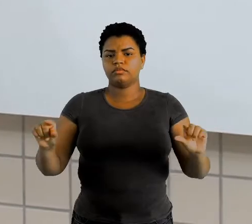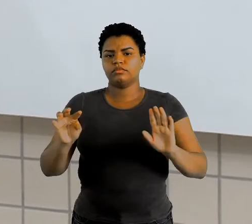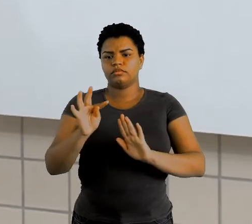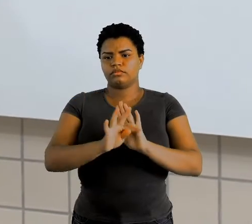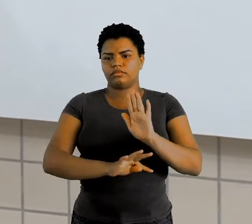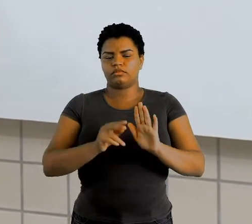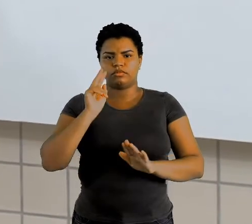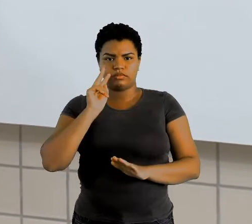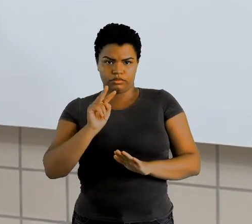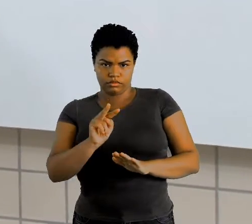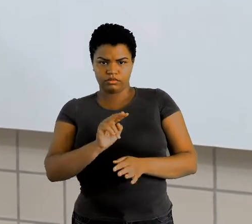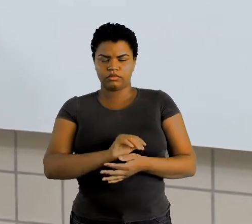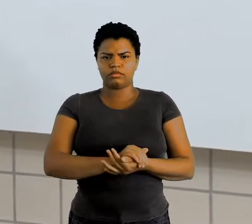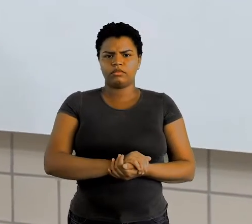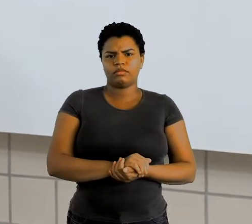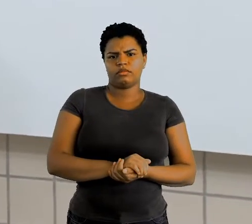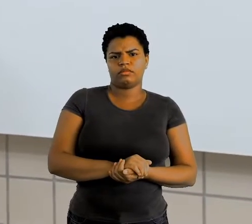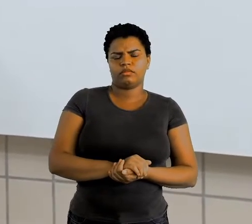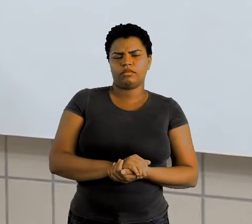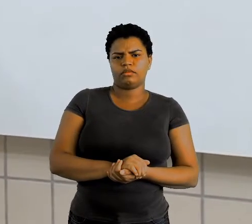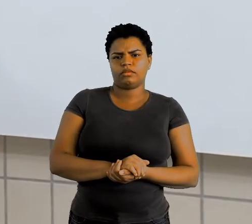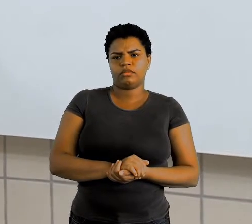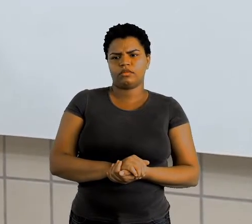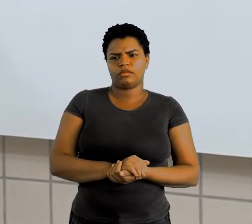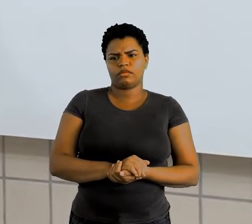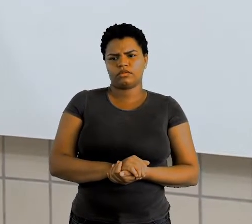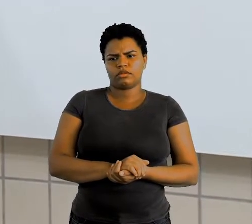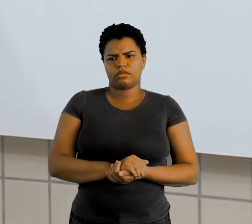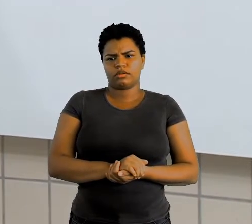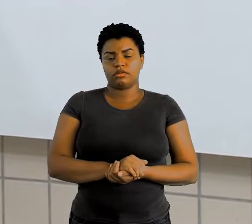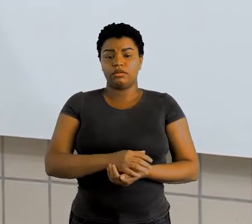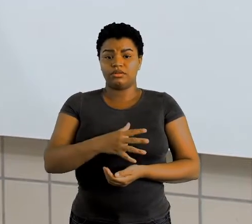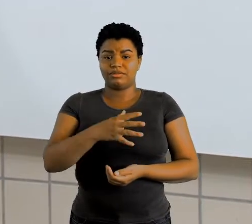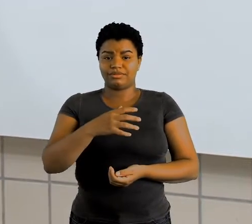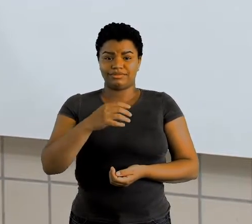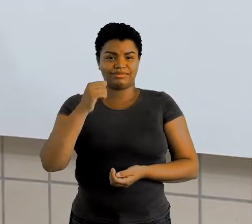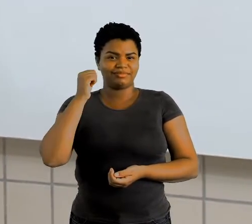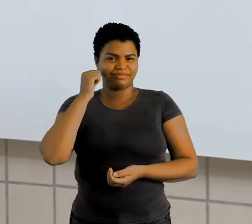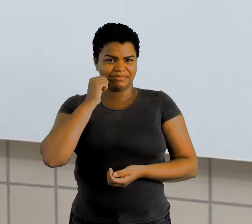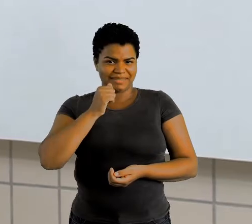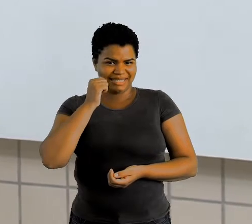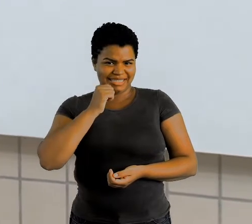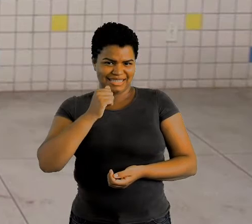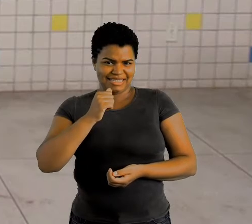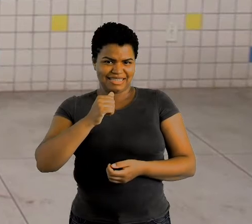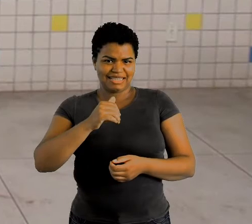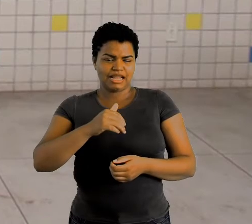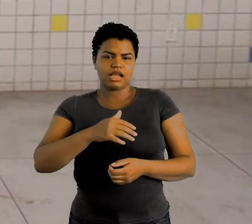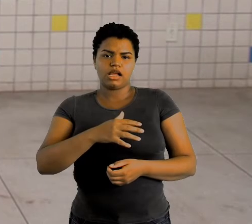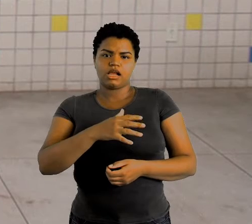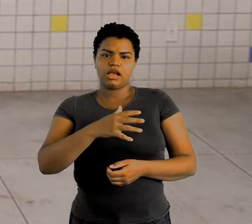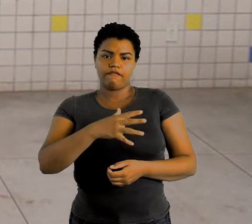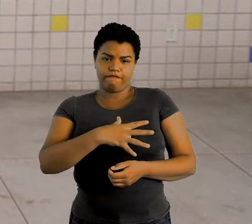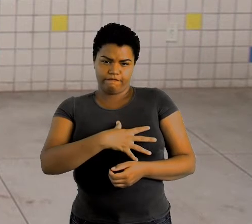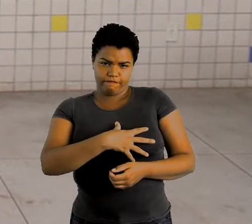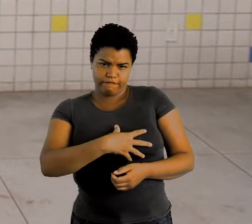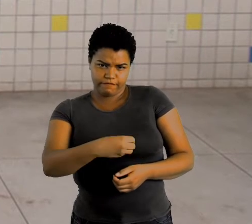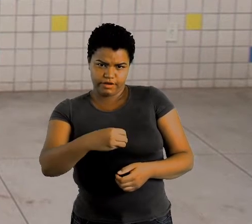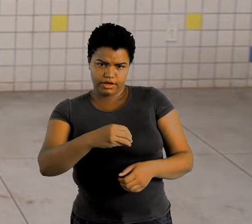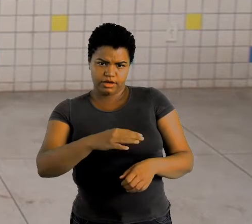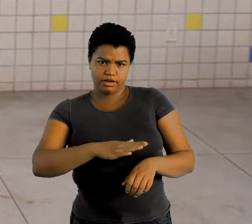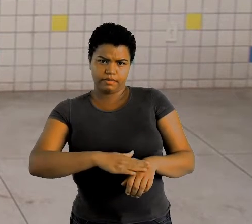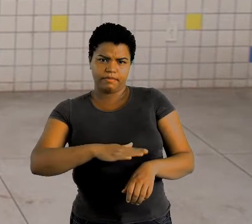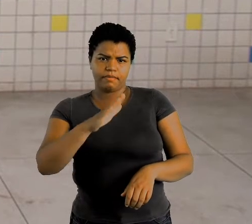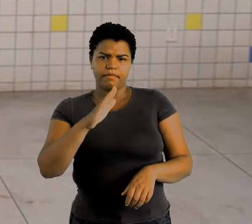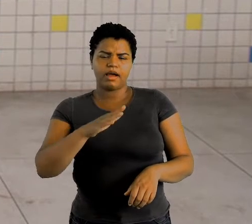olhando aqui. Nós vamos ver ali, ó. As filhas mais velhas gostavam. É bom